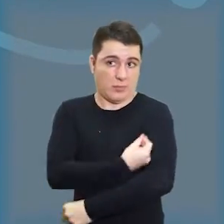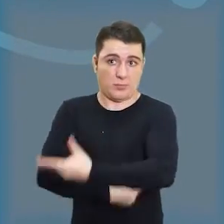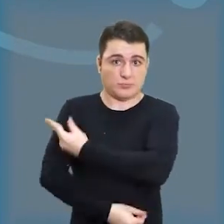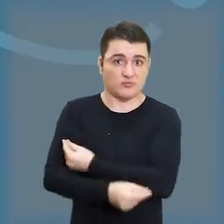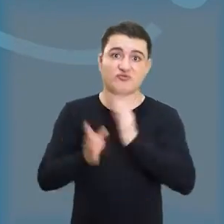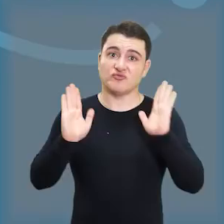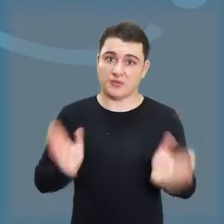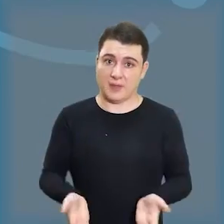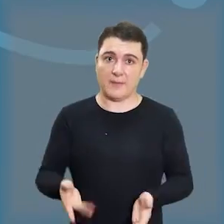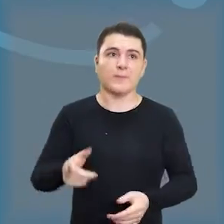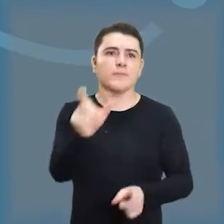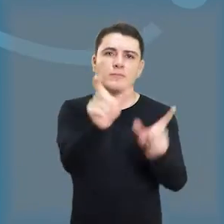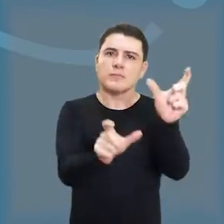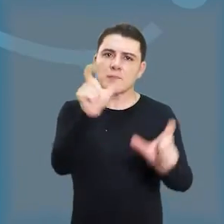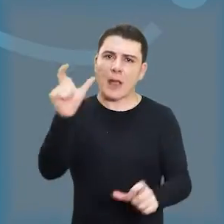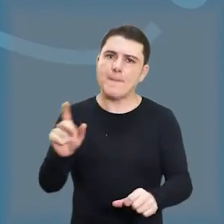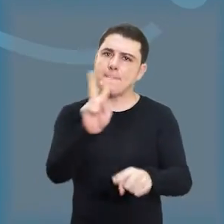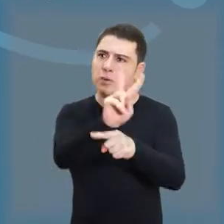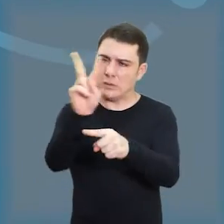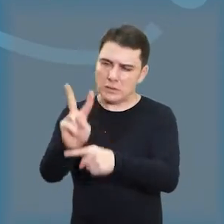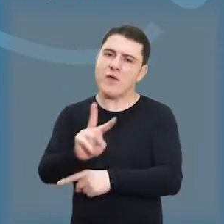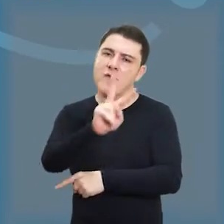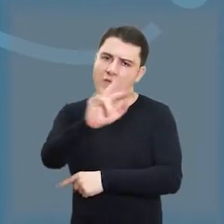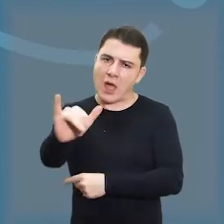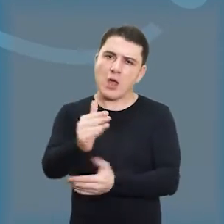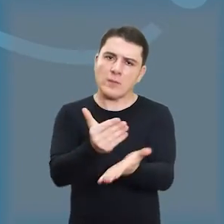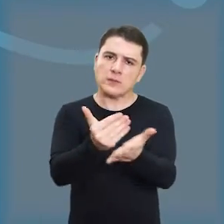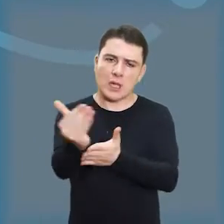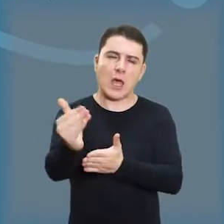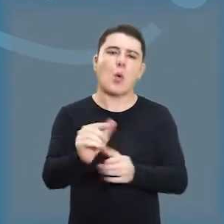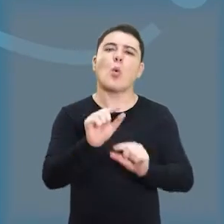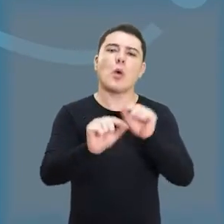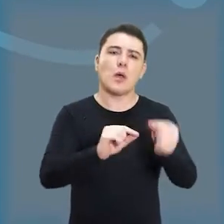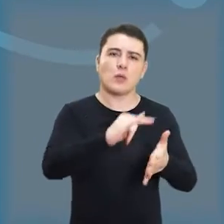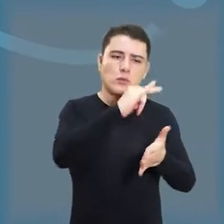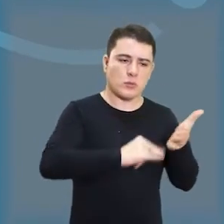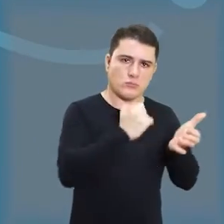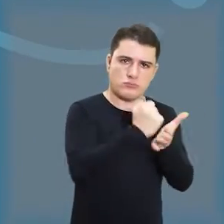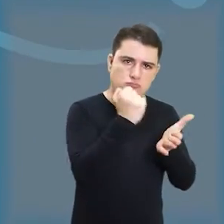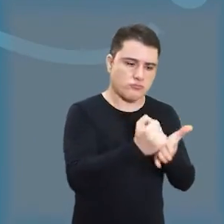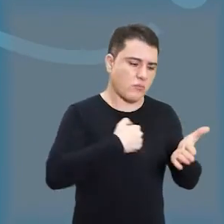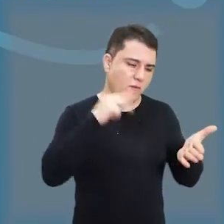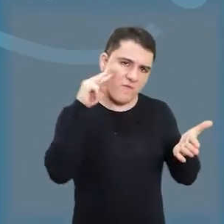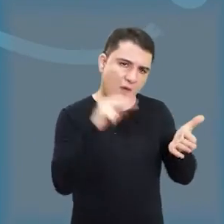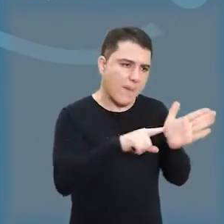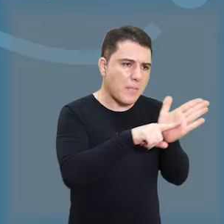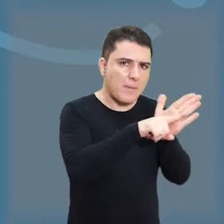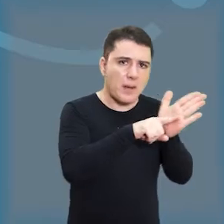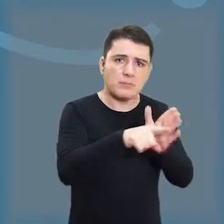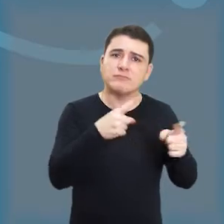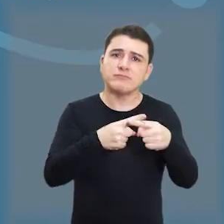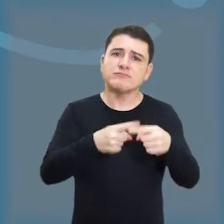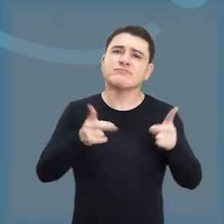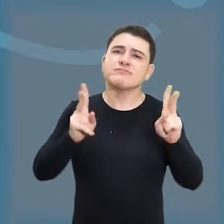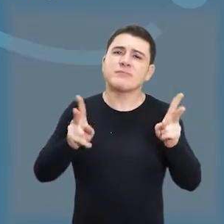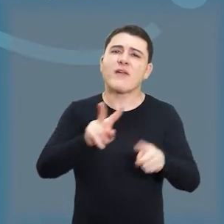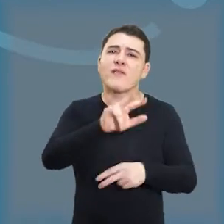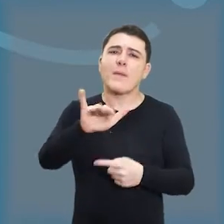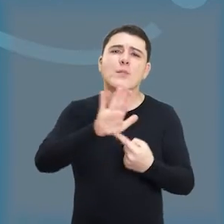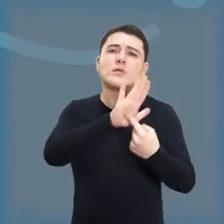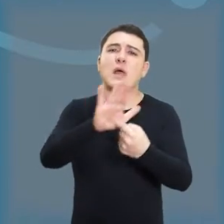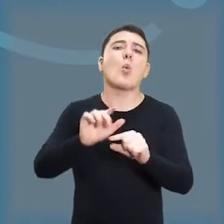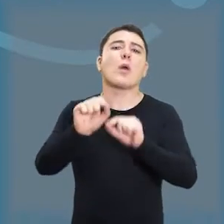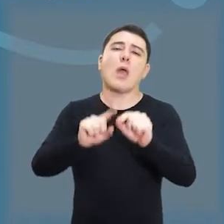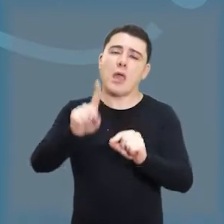vacinada. Tendo nossos cidadãos protegidos, nós começaremos então a verificar os contratos, os procedimentos, para entregar sempre o